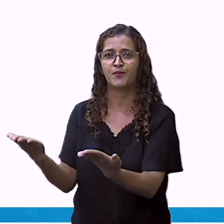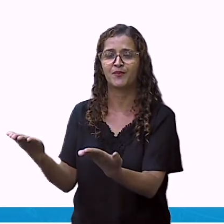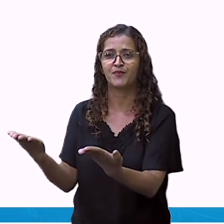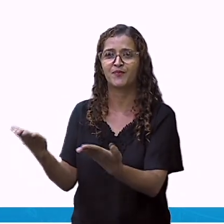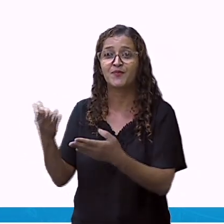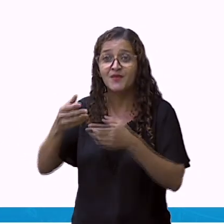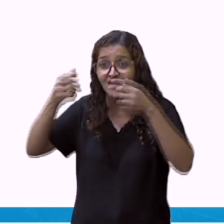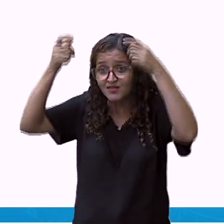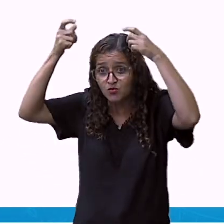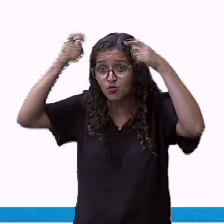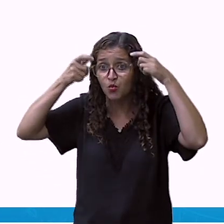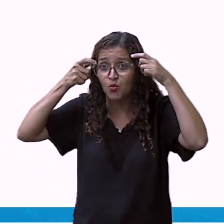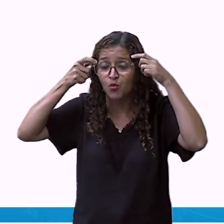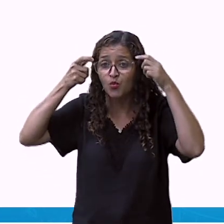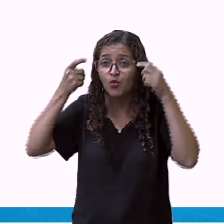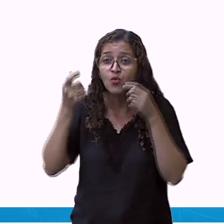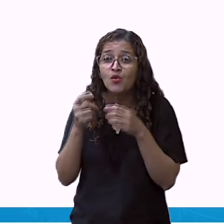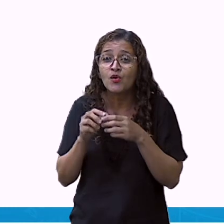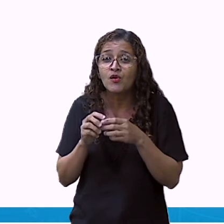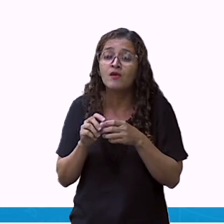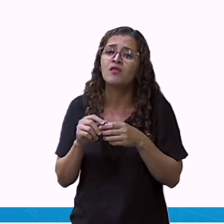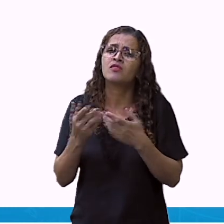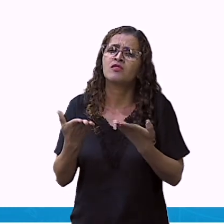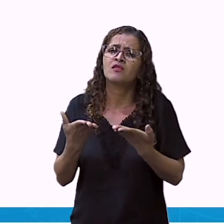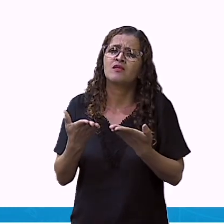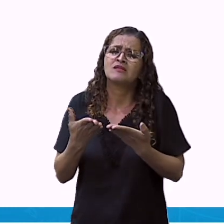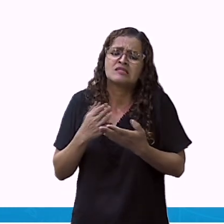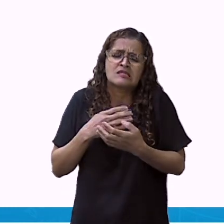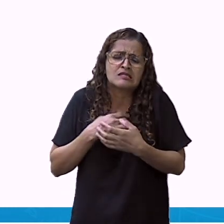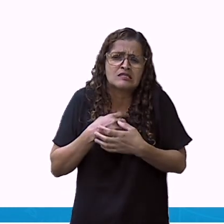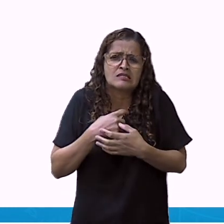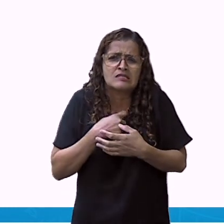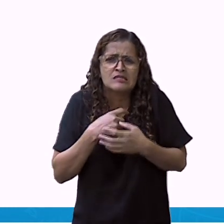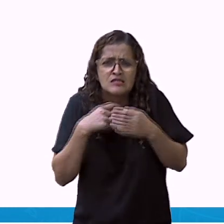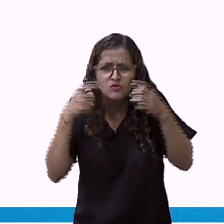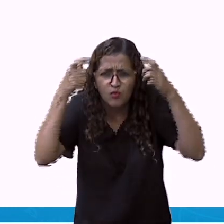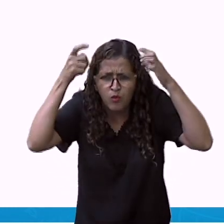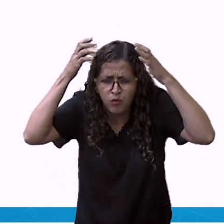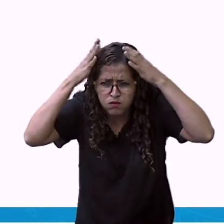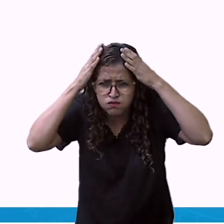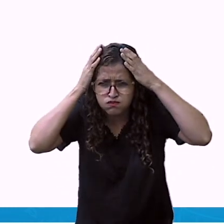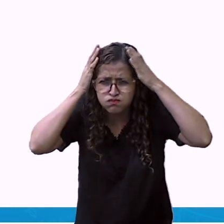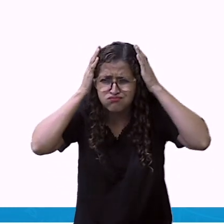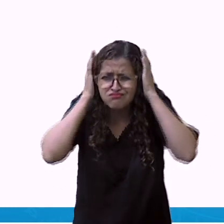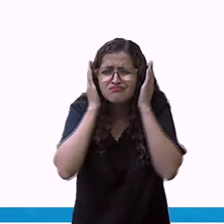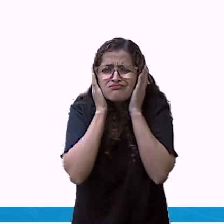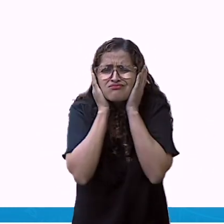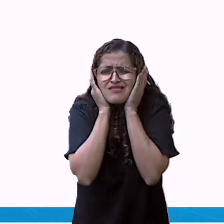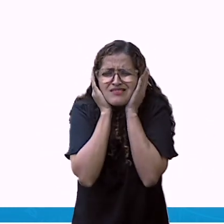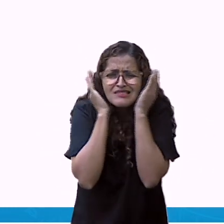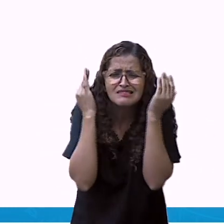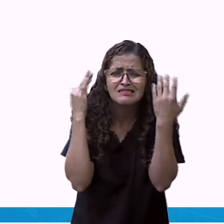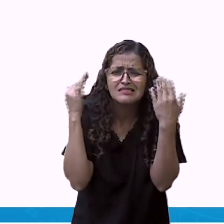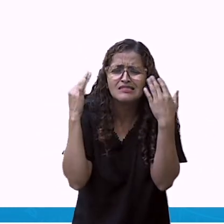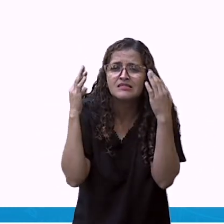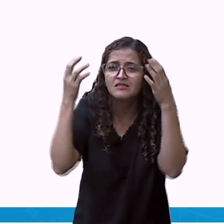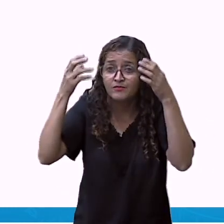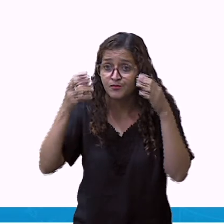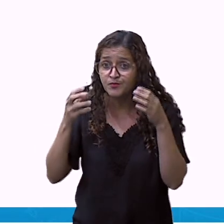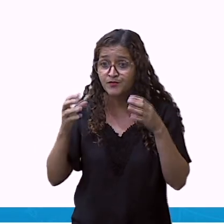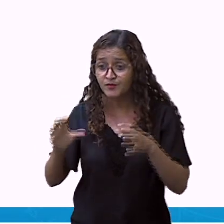Isso. Quando a gente sente também muito frio na cabeça, na orelha, a gente usa um